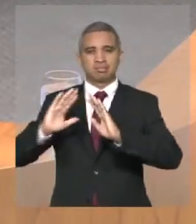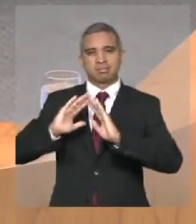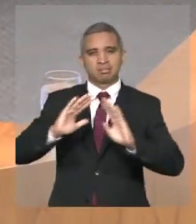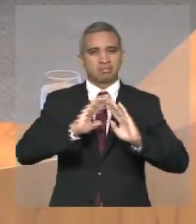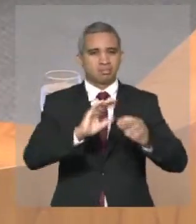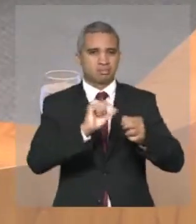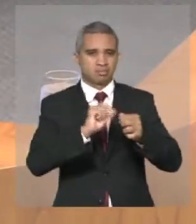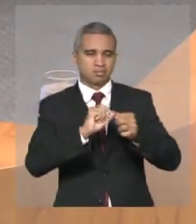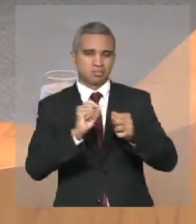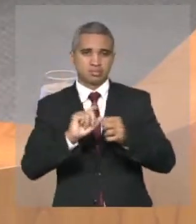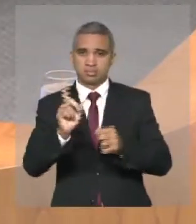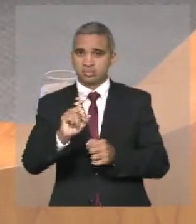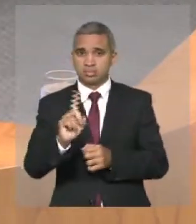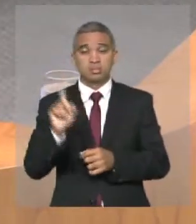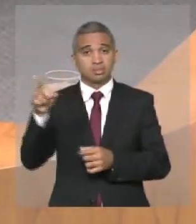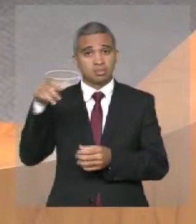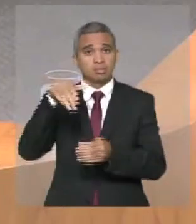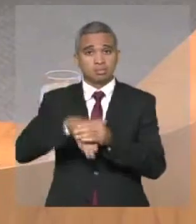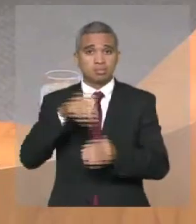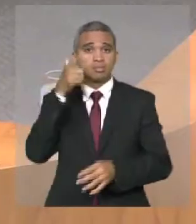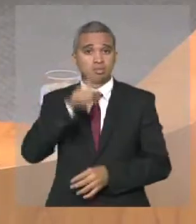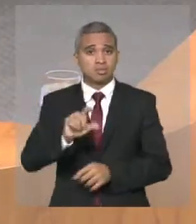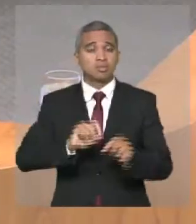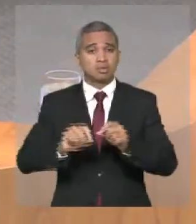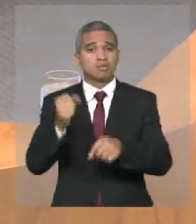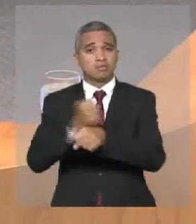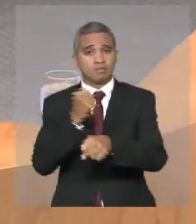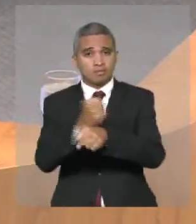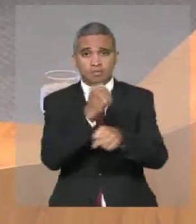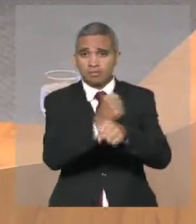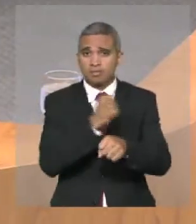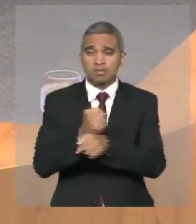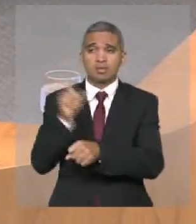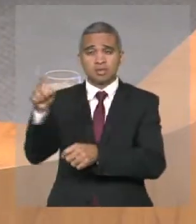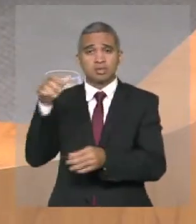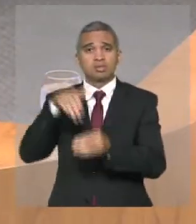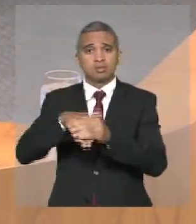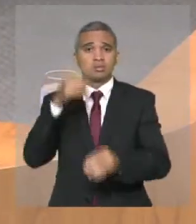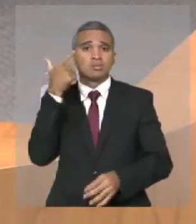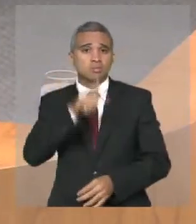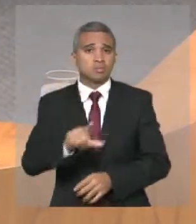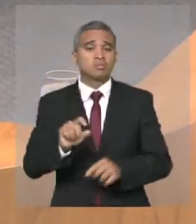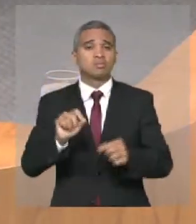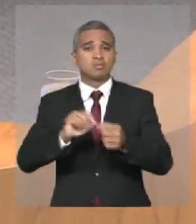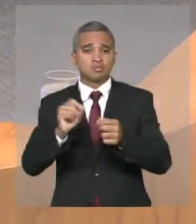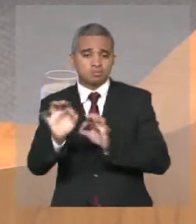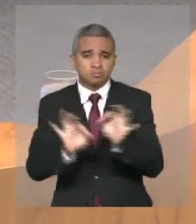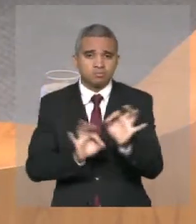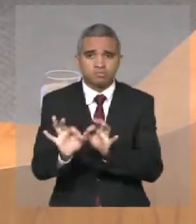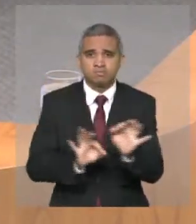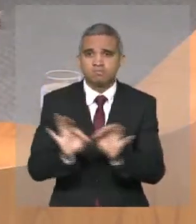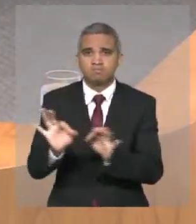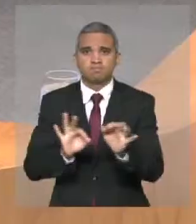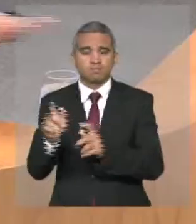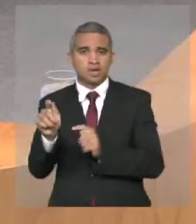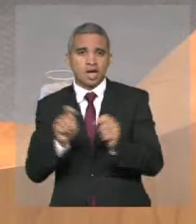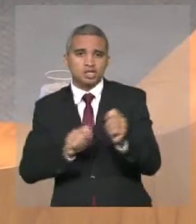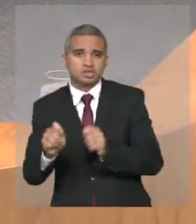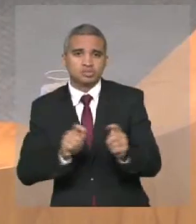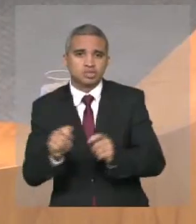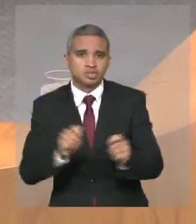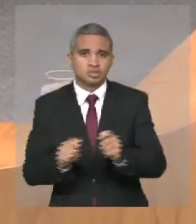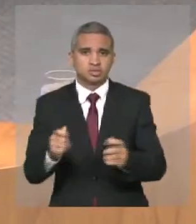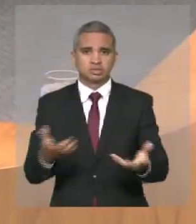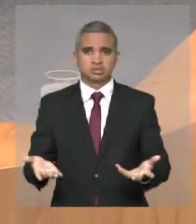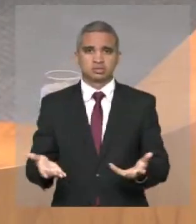foi eleito para construir, ele foi eleito para executar, ele foi eleito para administrar, não faz favor nenhum.